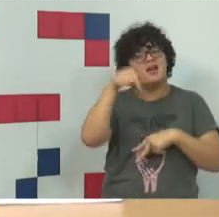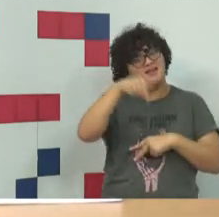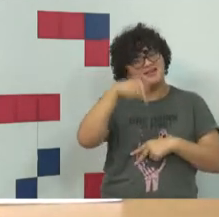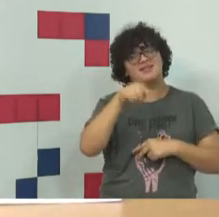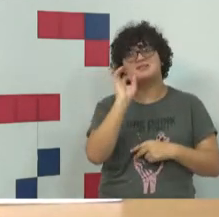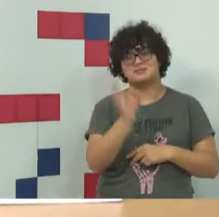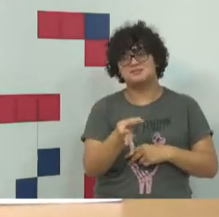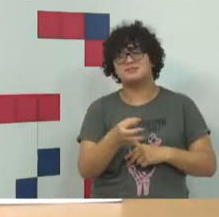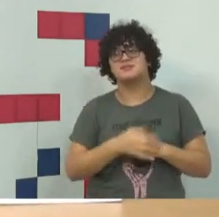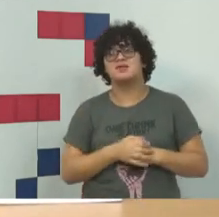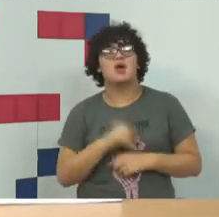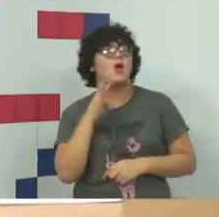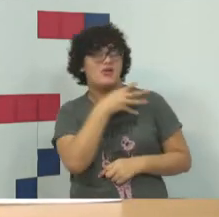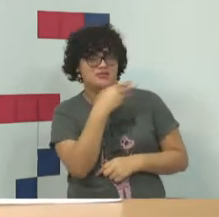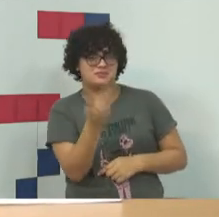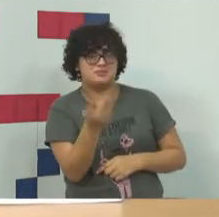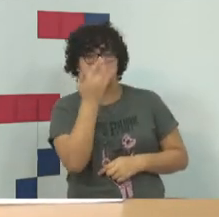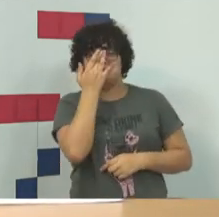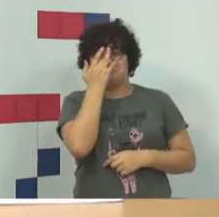é óbvio,